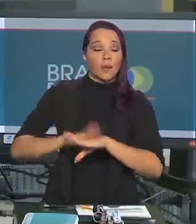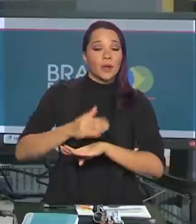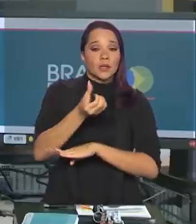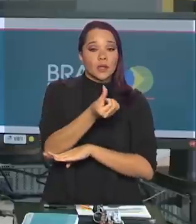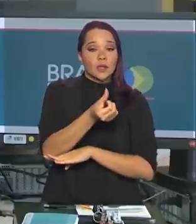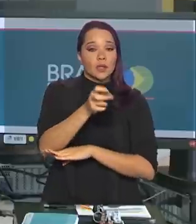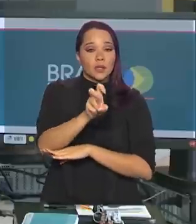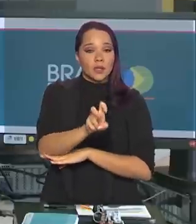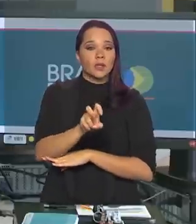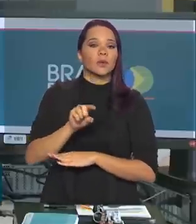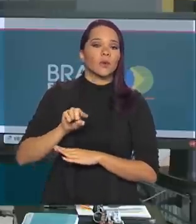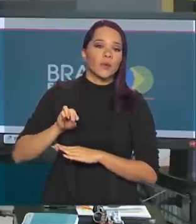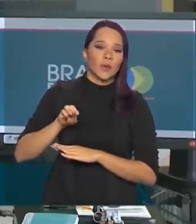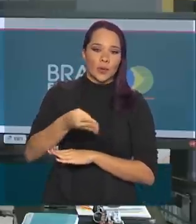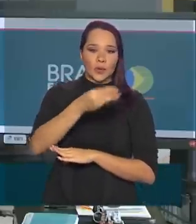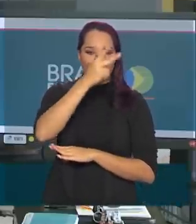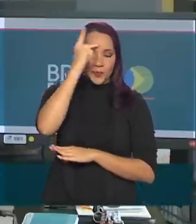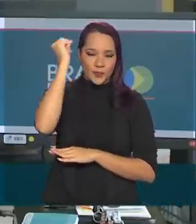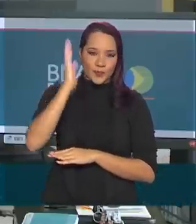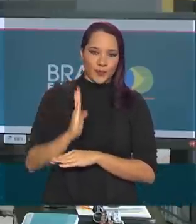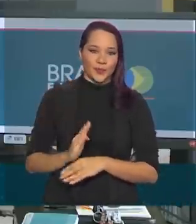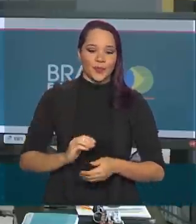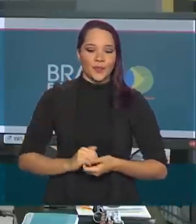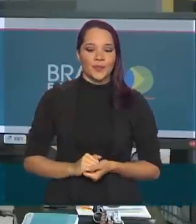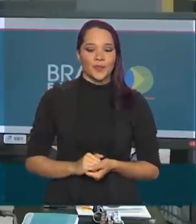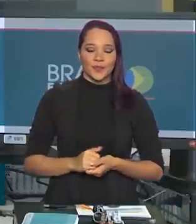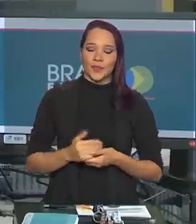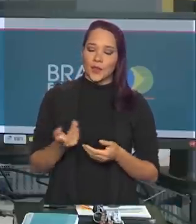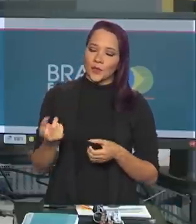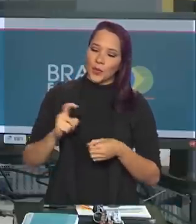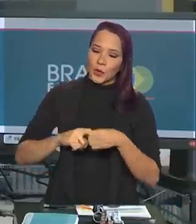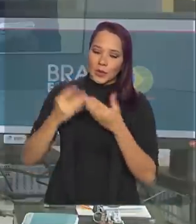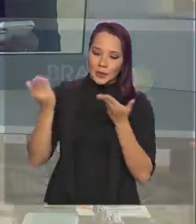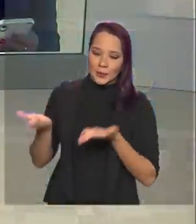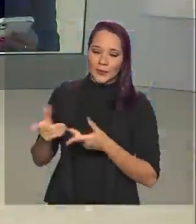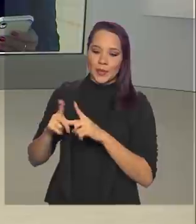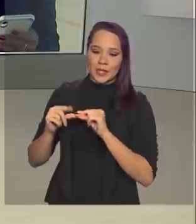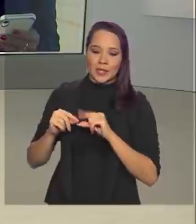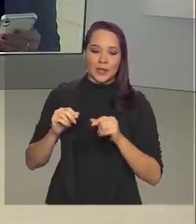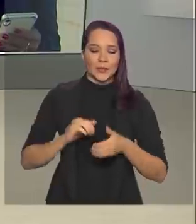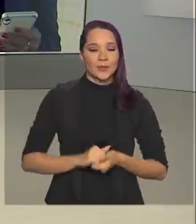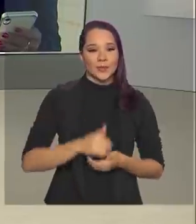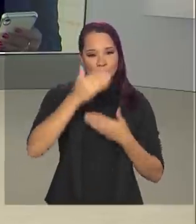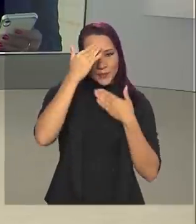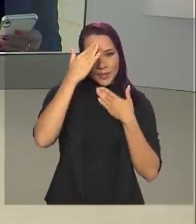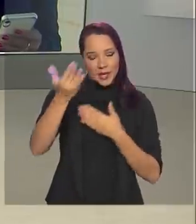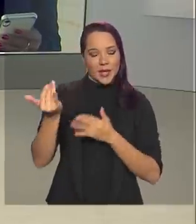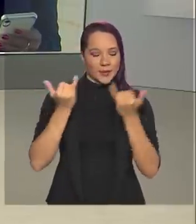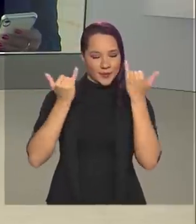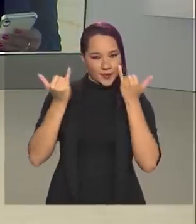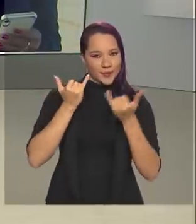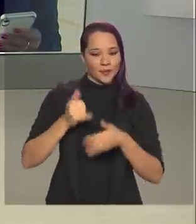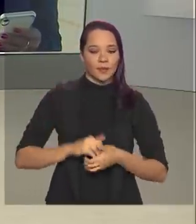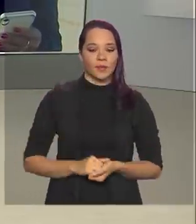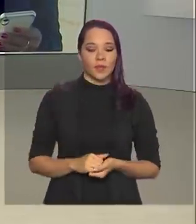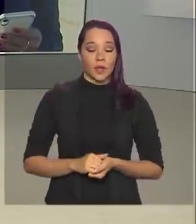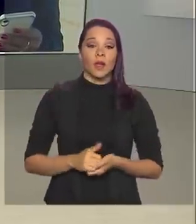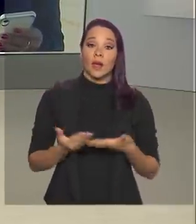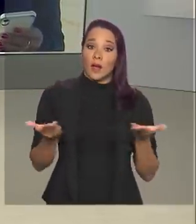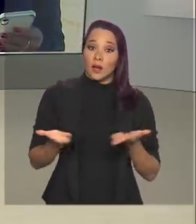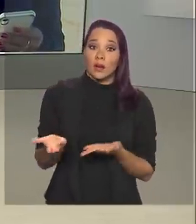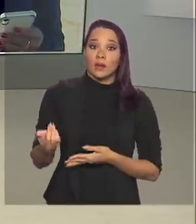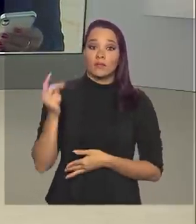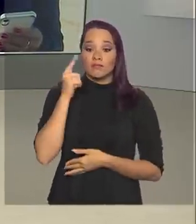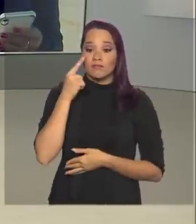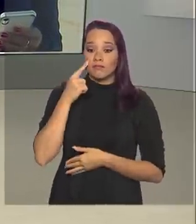65 milhões de brasileiros. Voltamos com você, Renata. Obrigada, Cláudia, pelas suas informações. Do Rio de Janeiro, vamos à